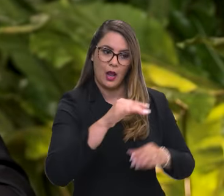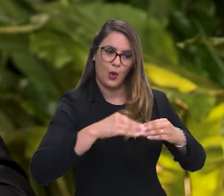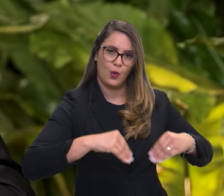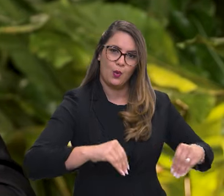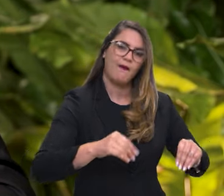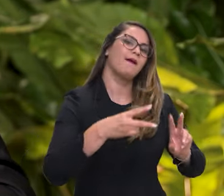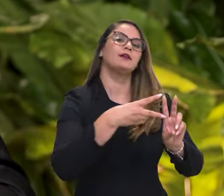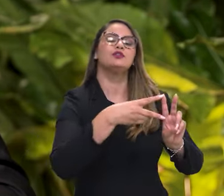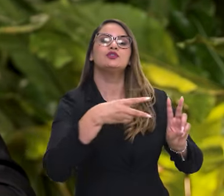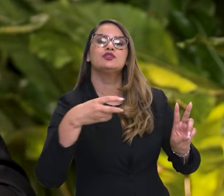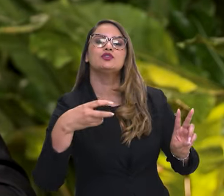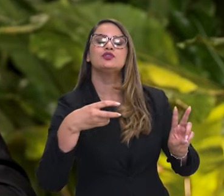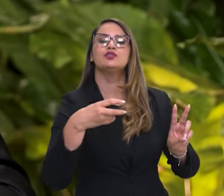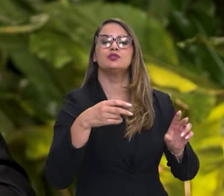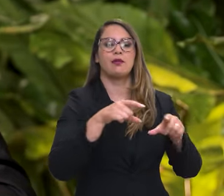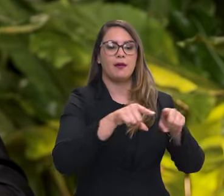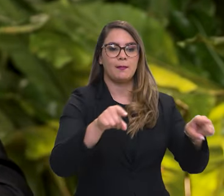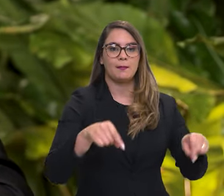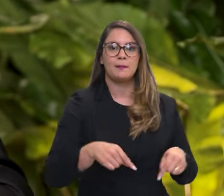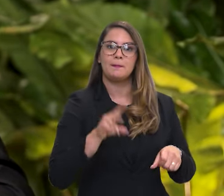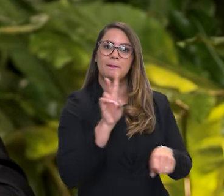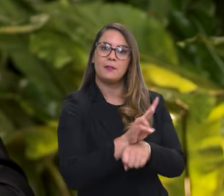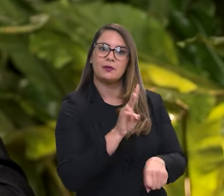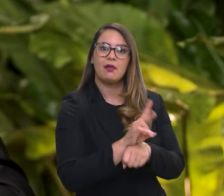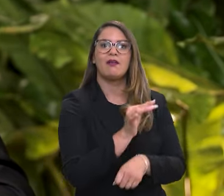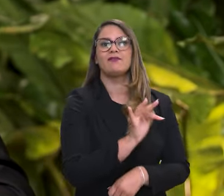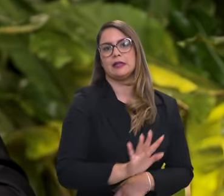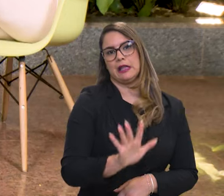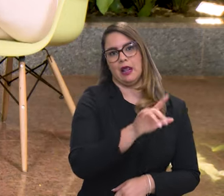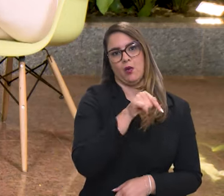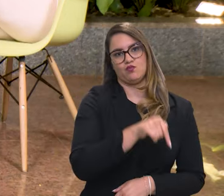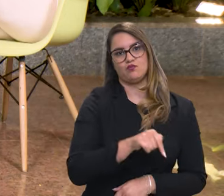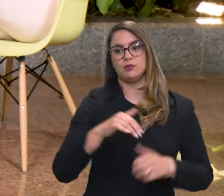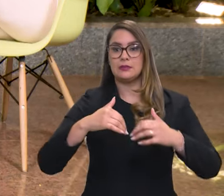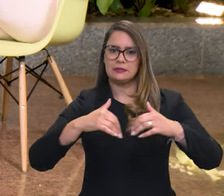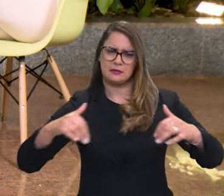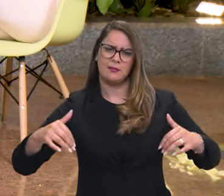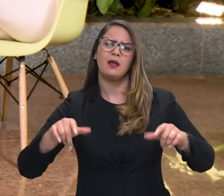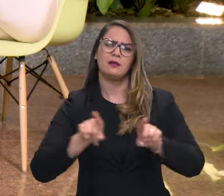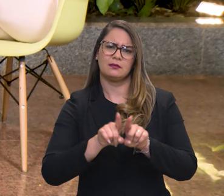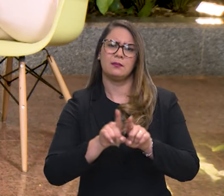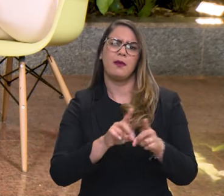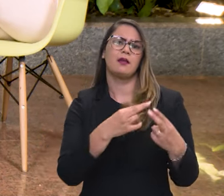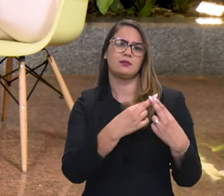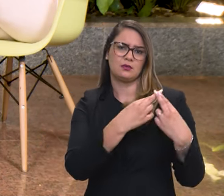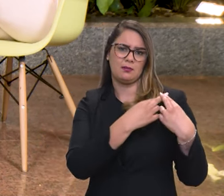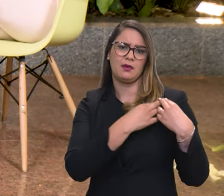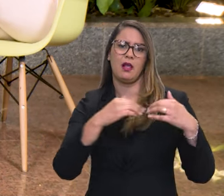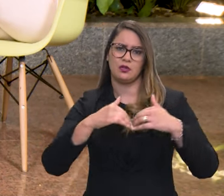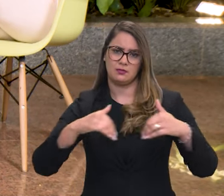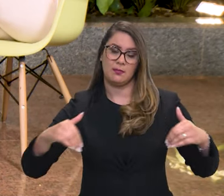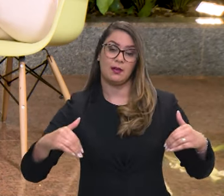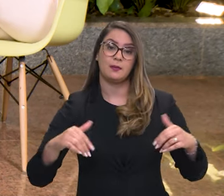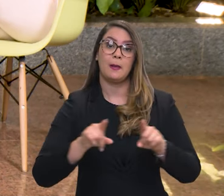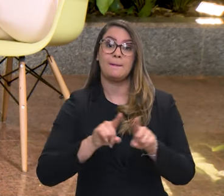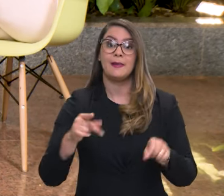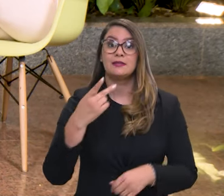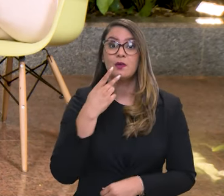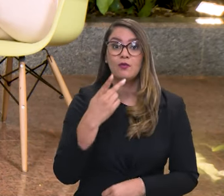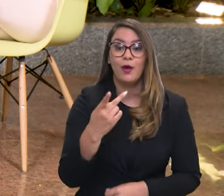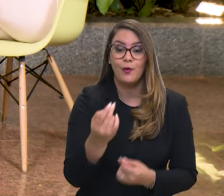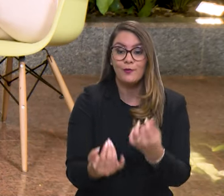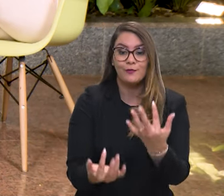conservação, glebas federais. Então, tem uma divisão também de competência. Mas o que eu tenho dito é que o fogo não tem dono.